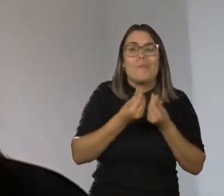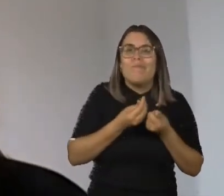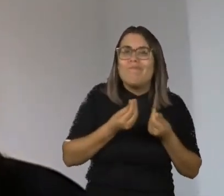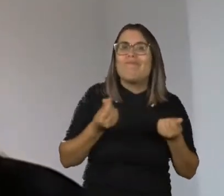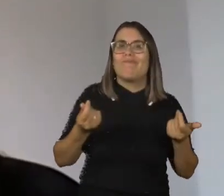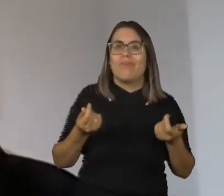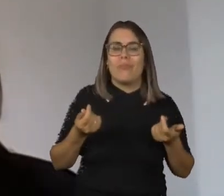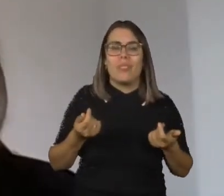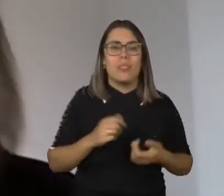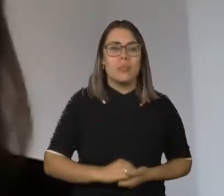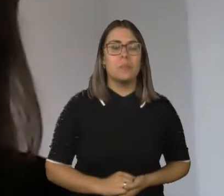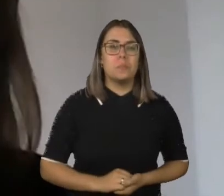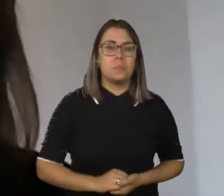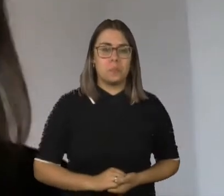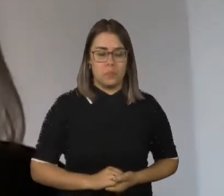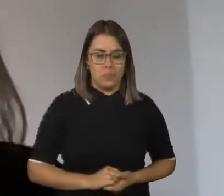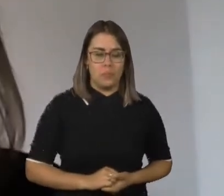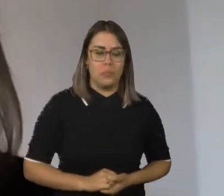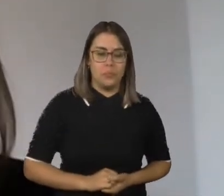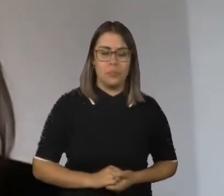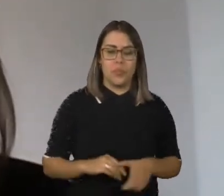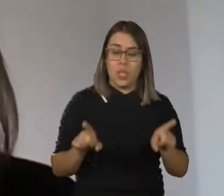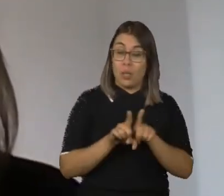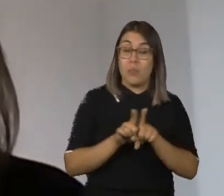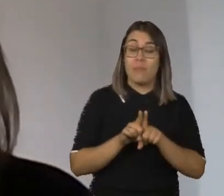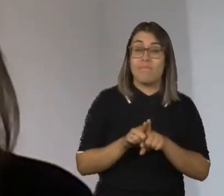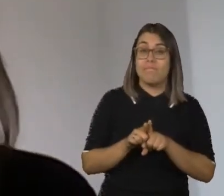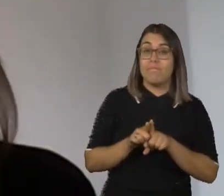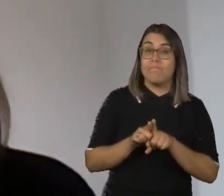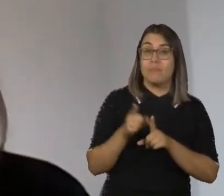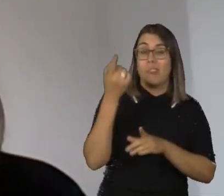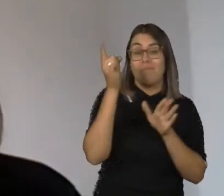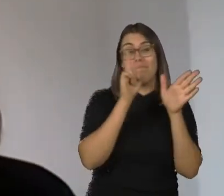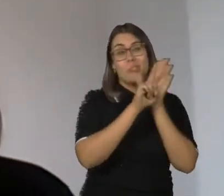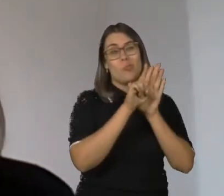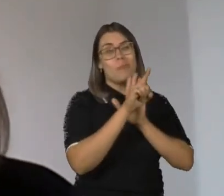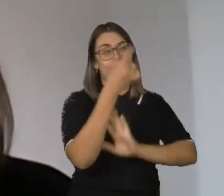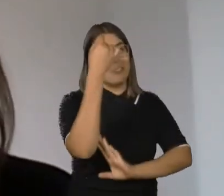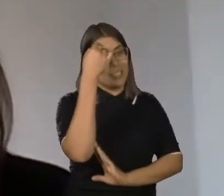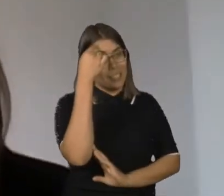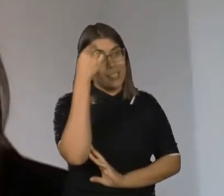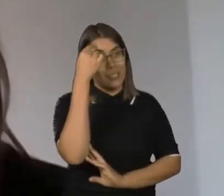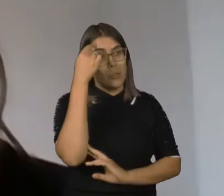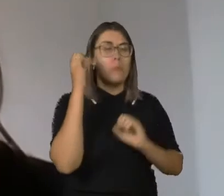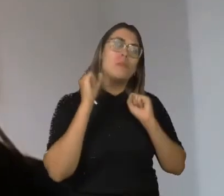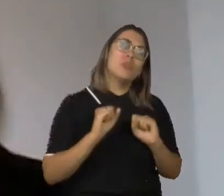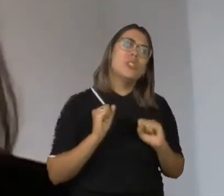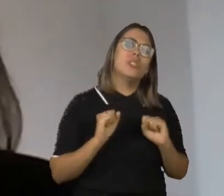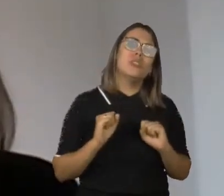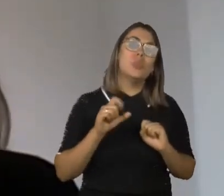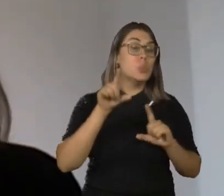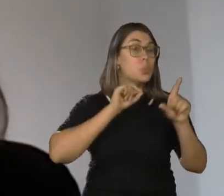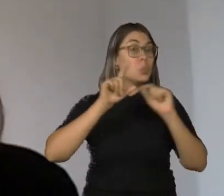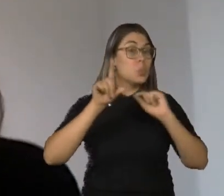Por outro lado, ainda pensando em algumas perguntas que nós poderíamos nos fazer, poderíamos ainda discorrer